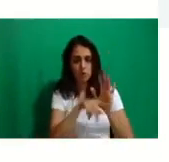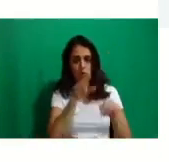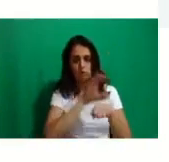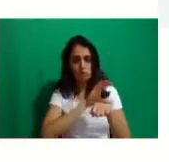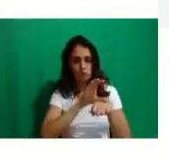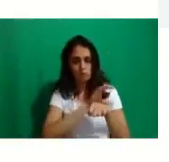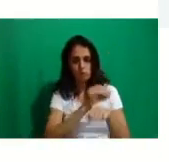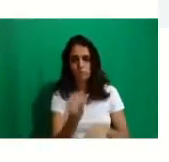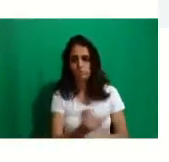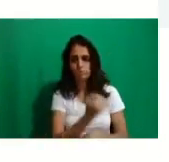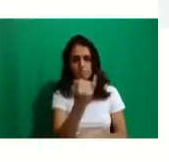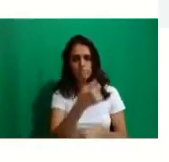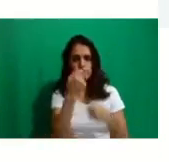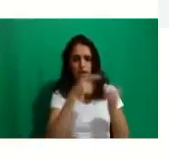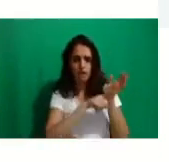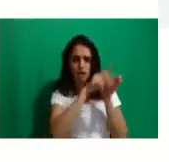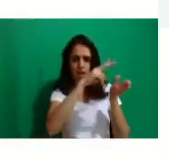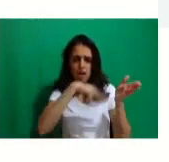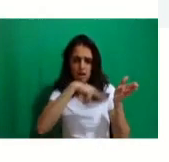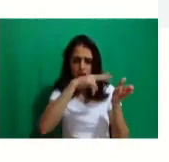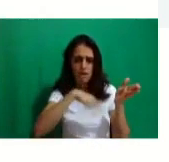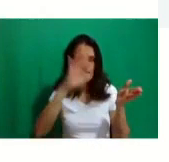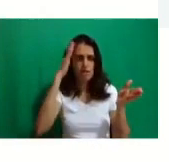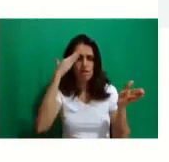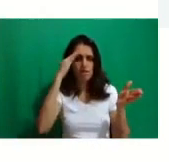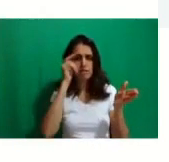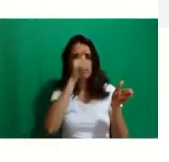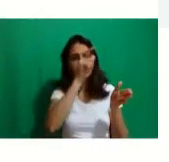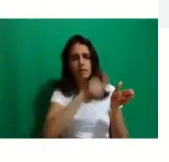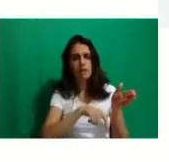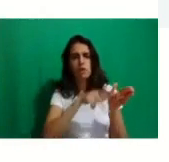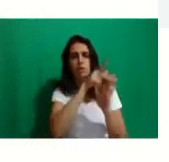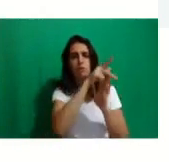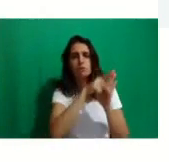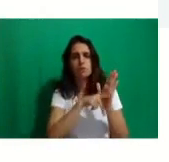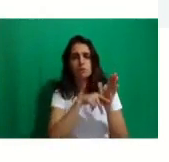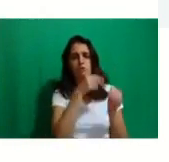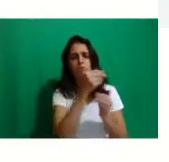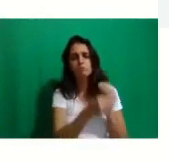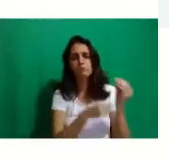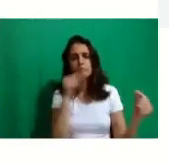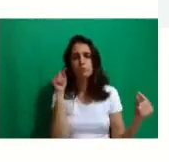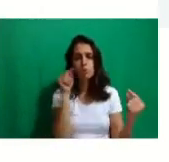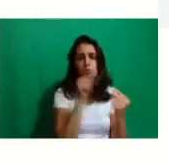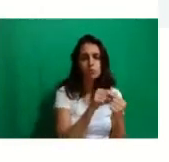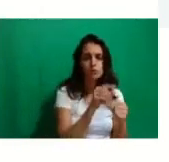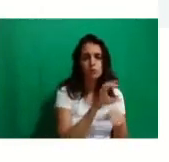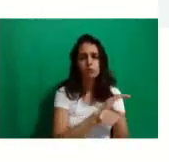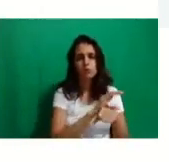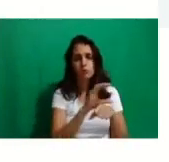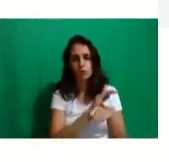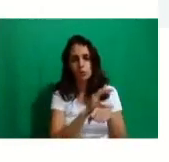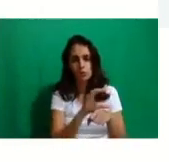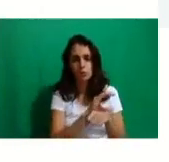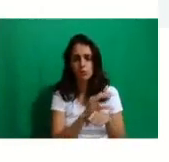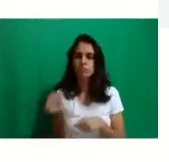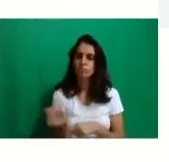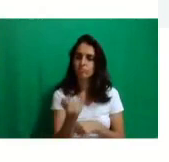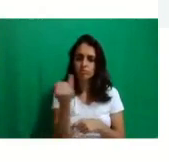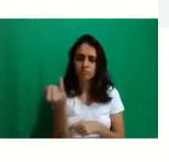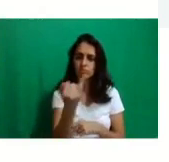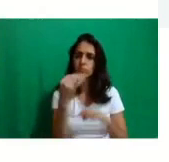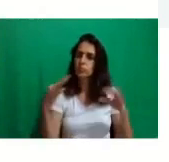explorem, entendam o PPC do curso, a matriz, os objetivos do curso, né? Tudo o que